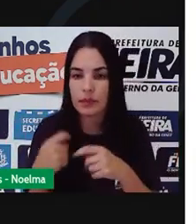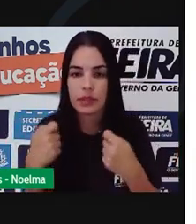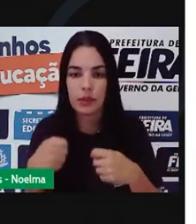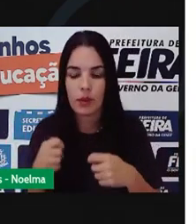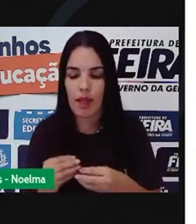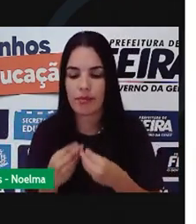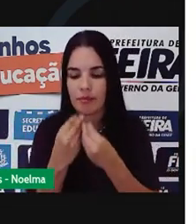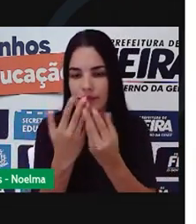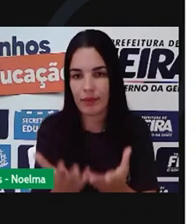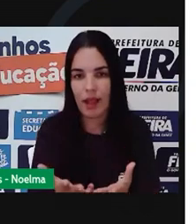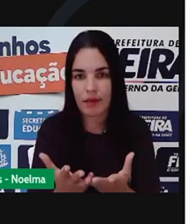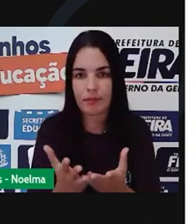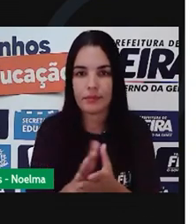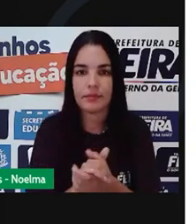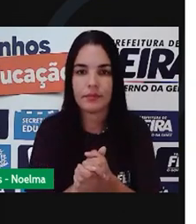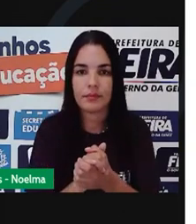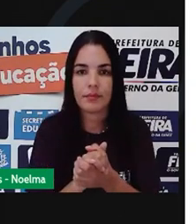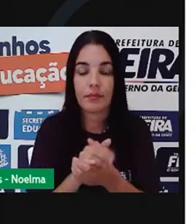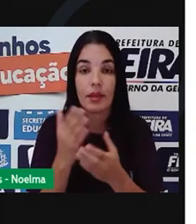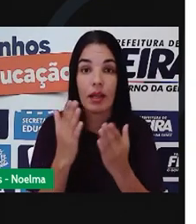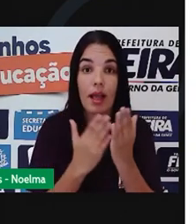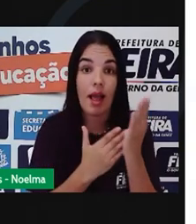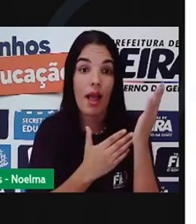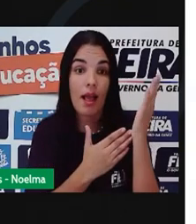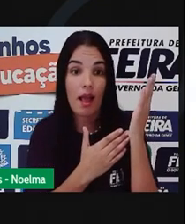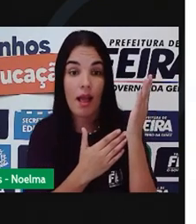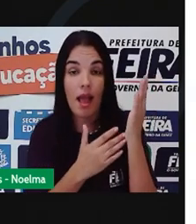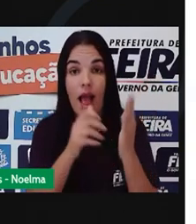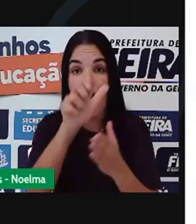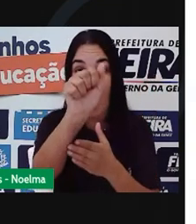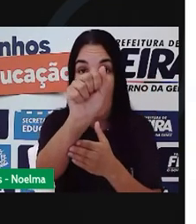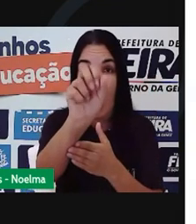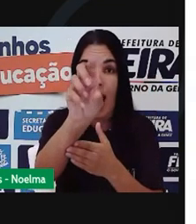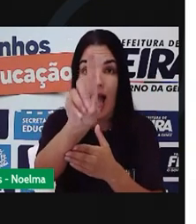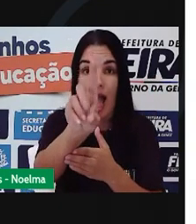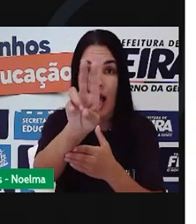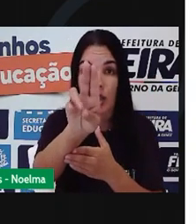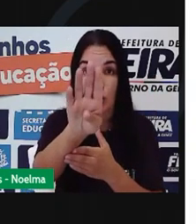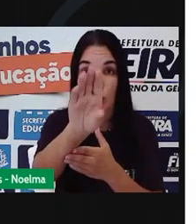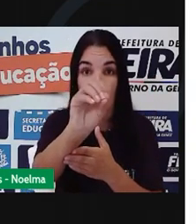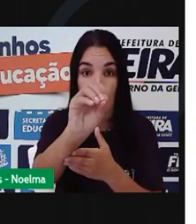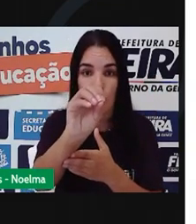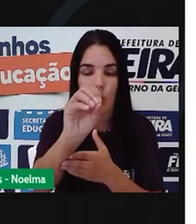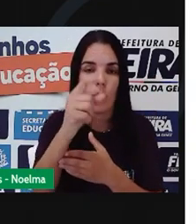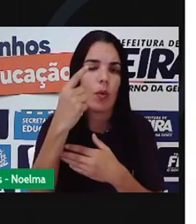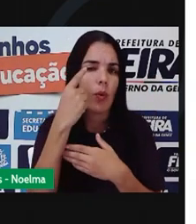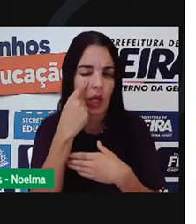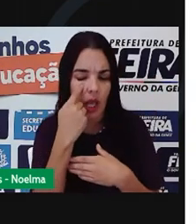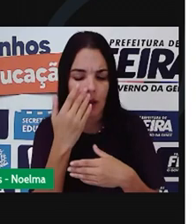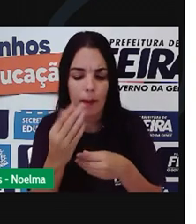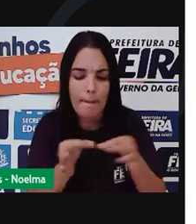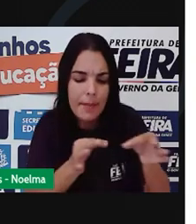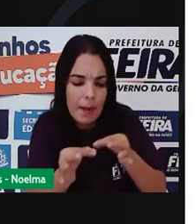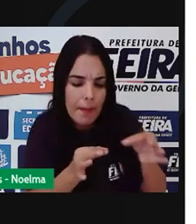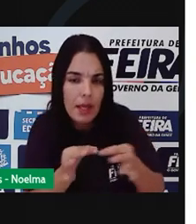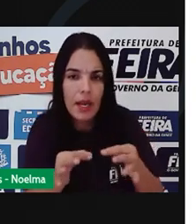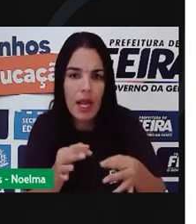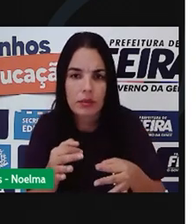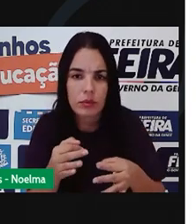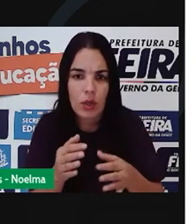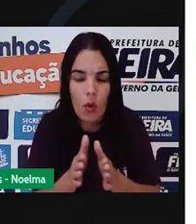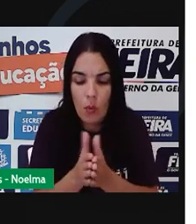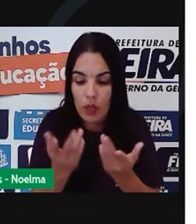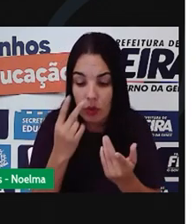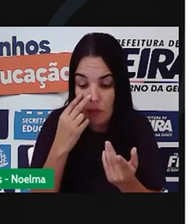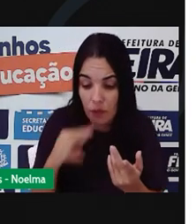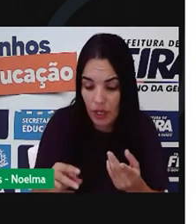ver agora. Este adubo químico é preparado de acordo à carência do solo e à necessidade da planta. Nesse